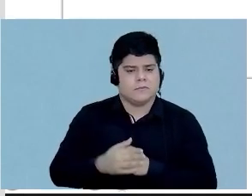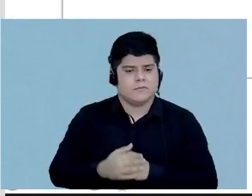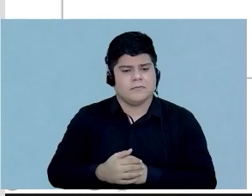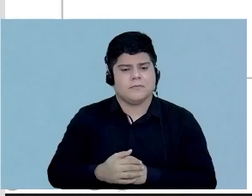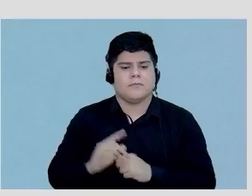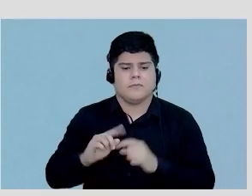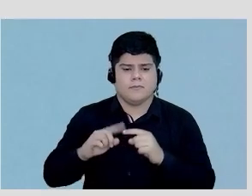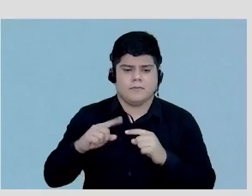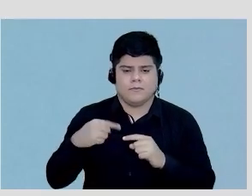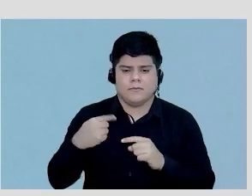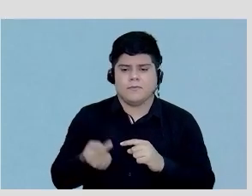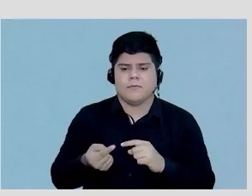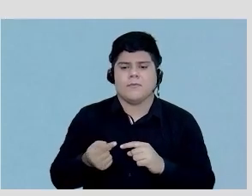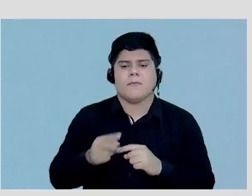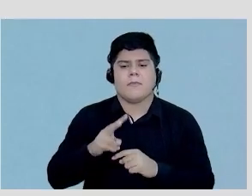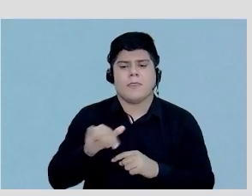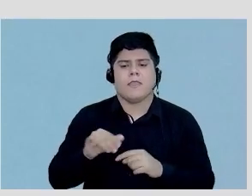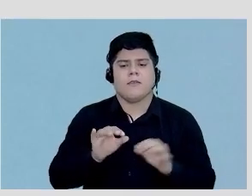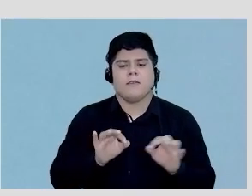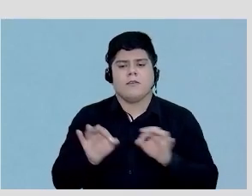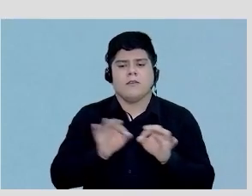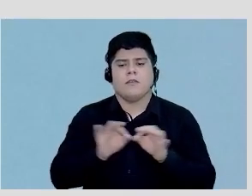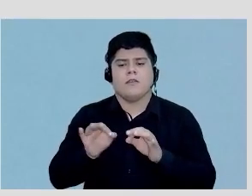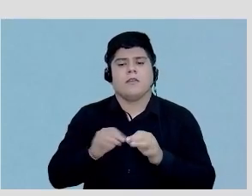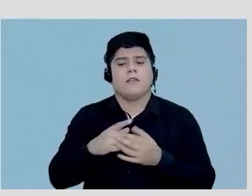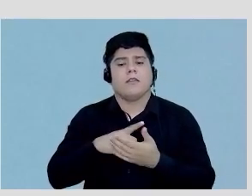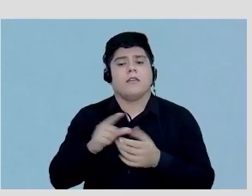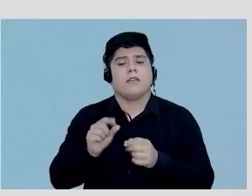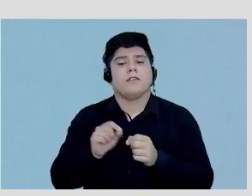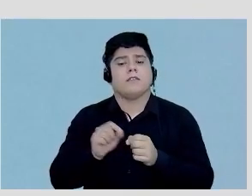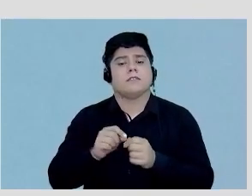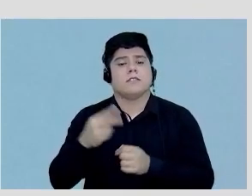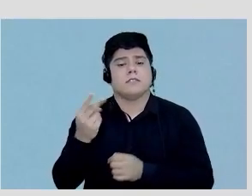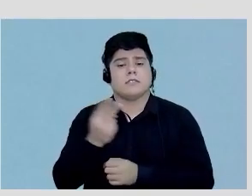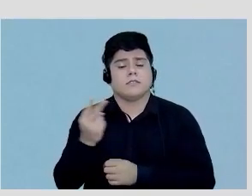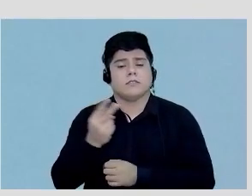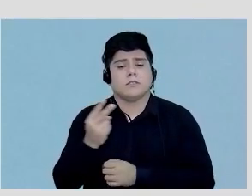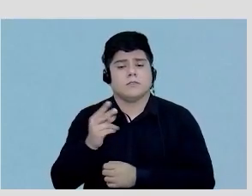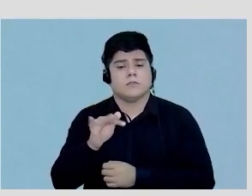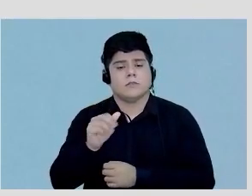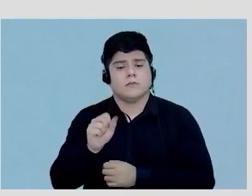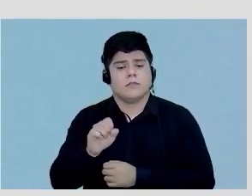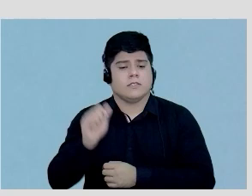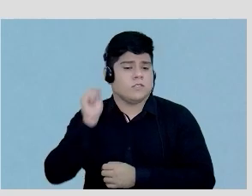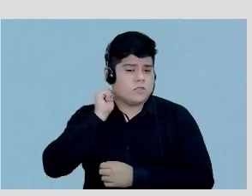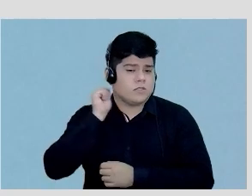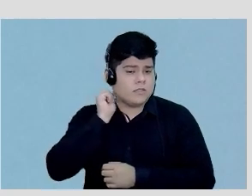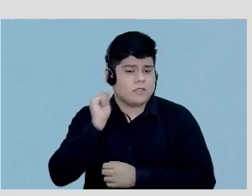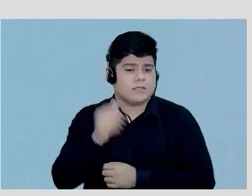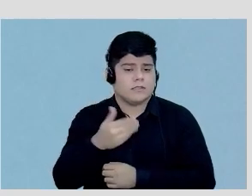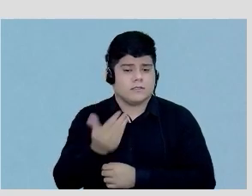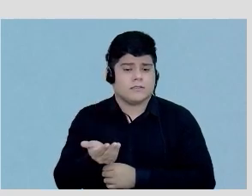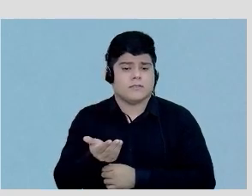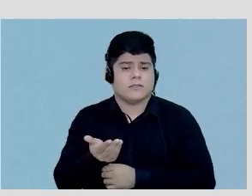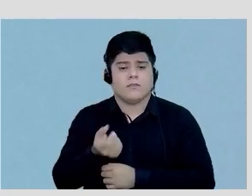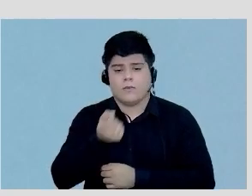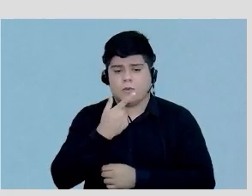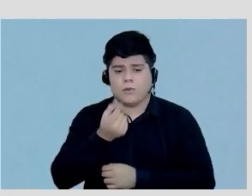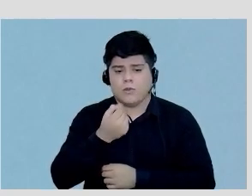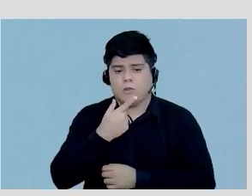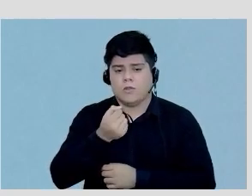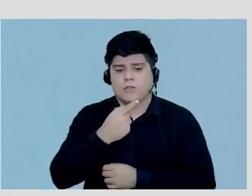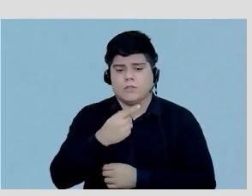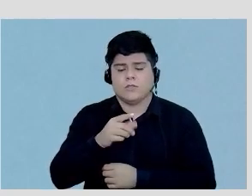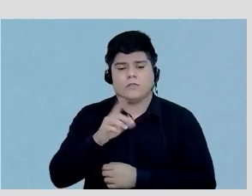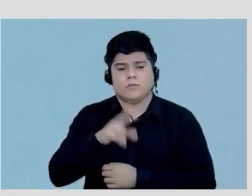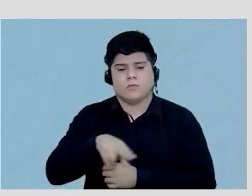Depois a gente vai posicionar o paciente para fazer a segunda fase, a fase de estresse. E esse estresse farmacológico,